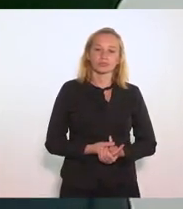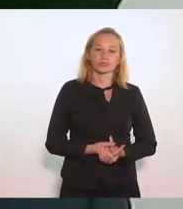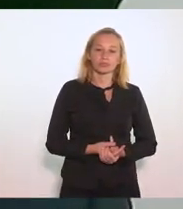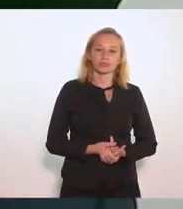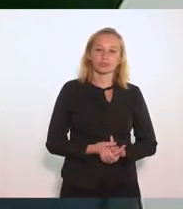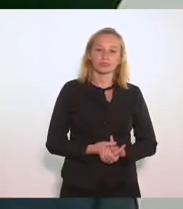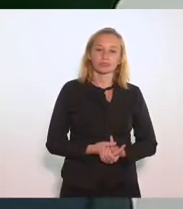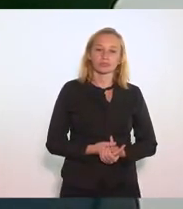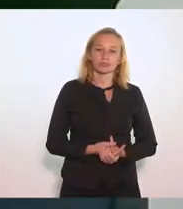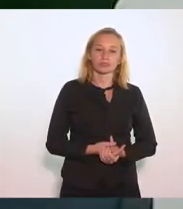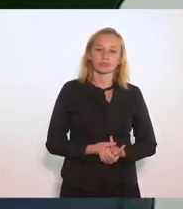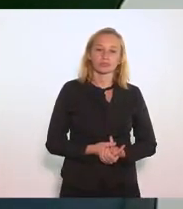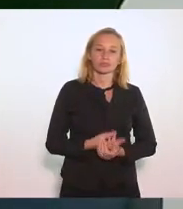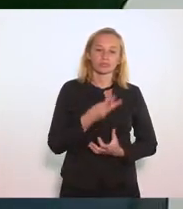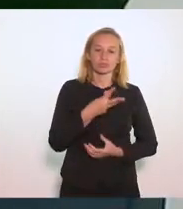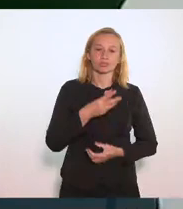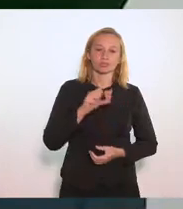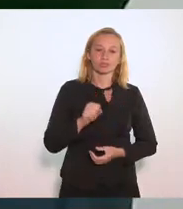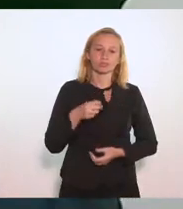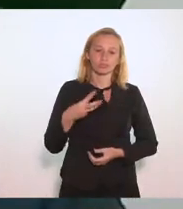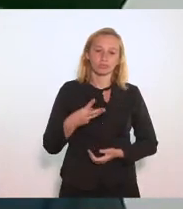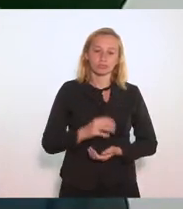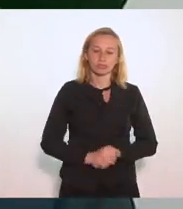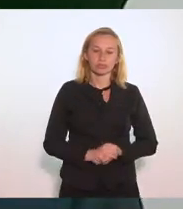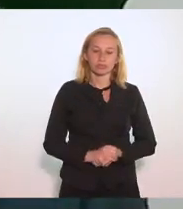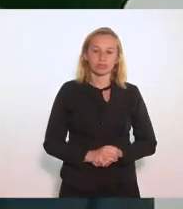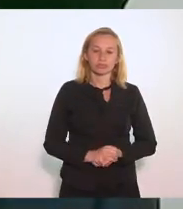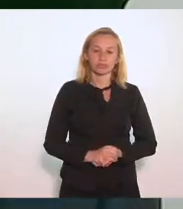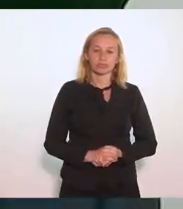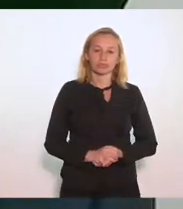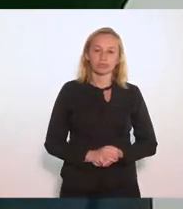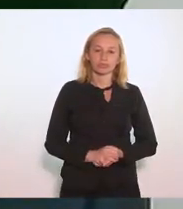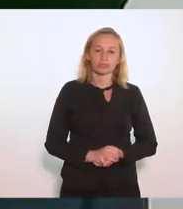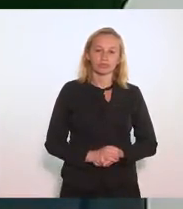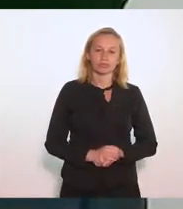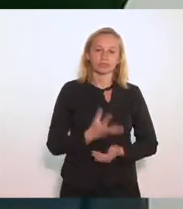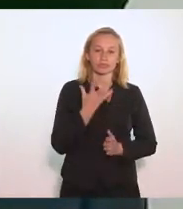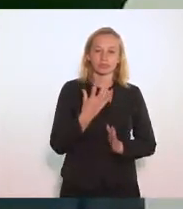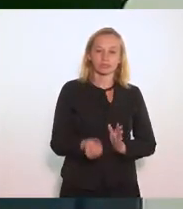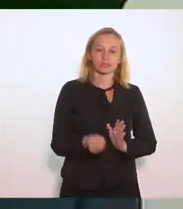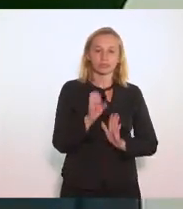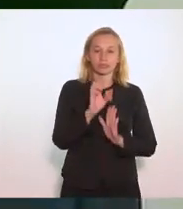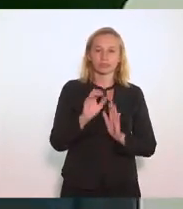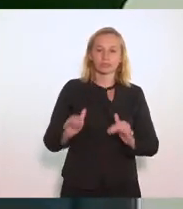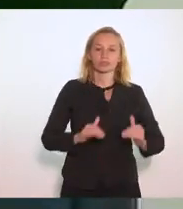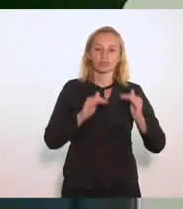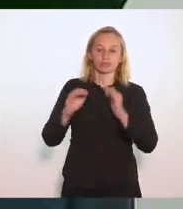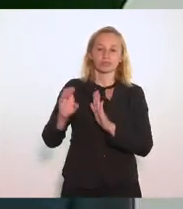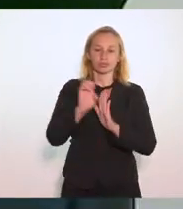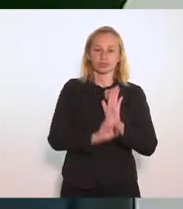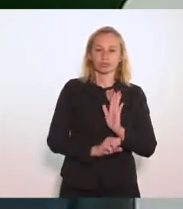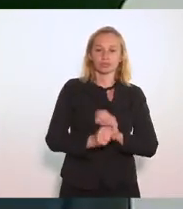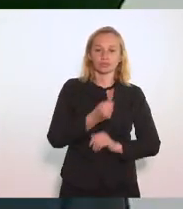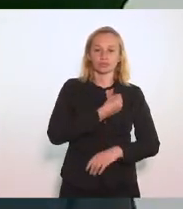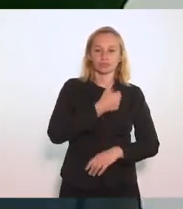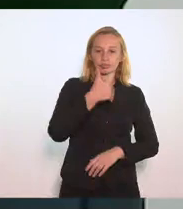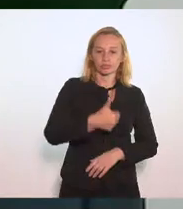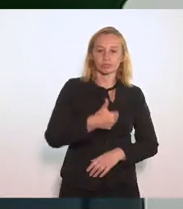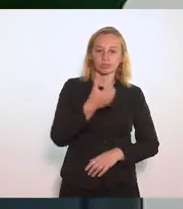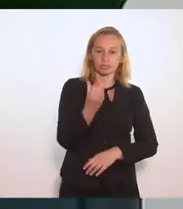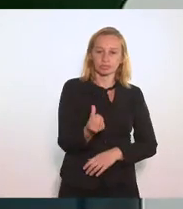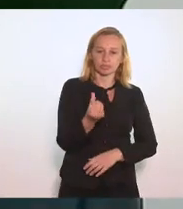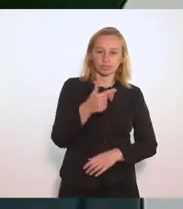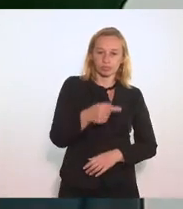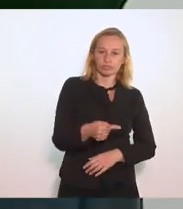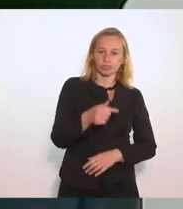ao 3883 é favorável com sub-emenda aglutinativa às emendas 1, 6,